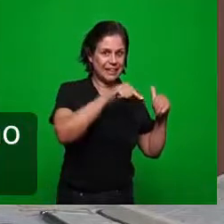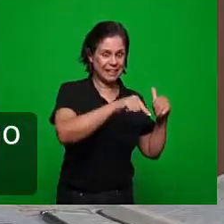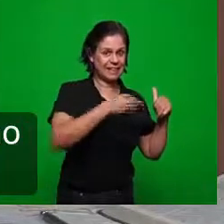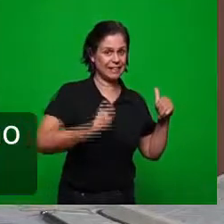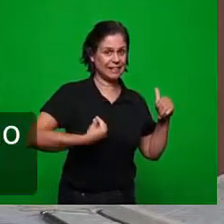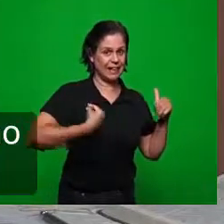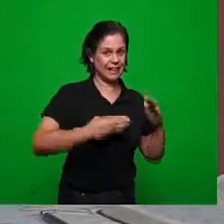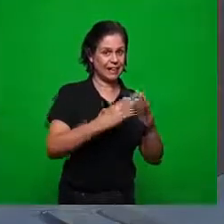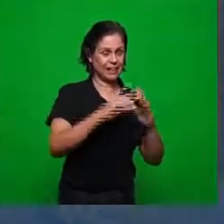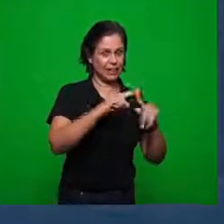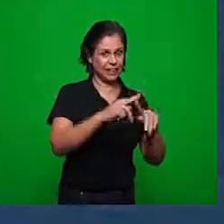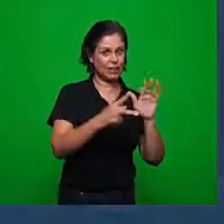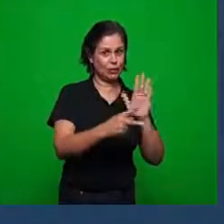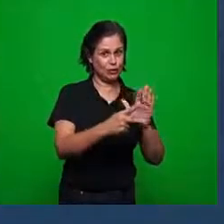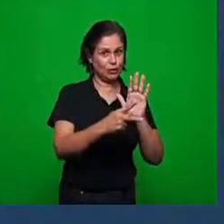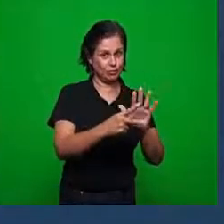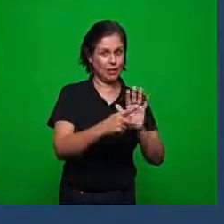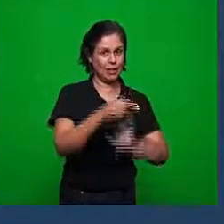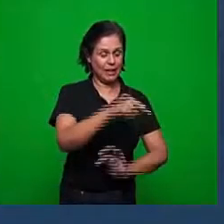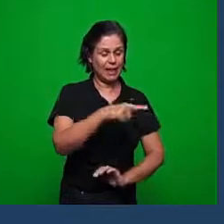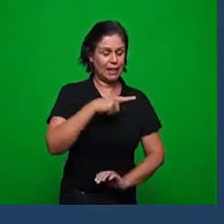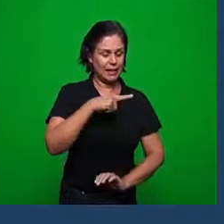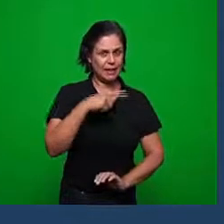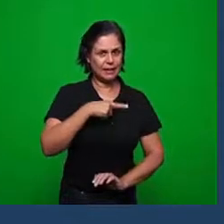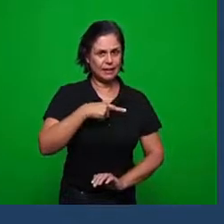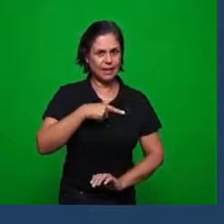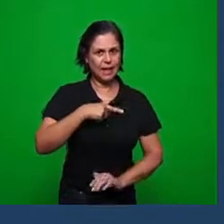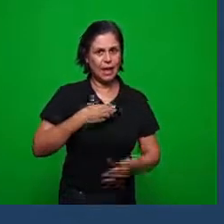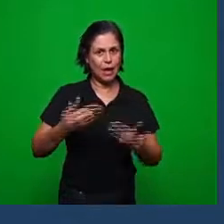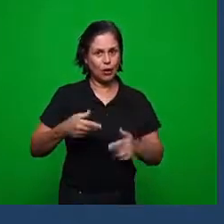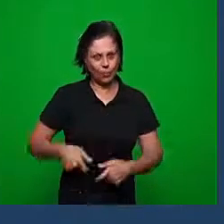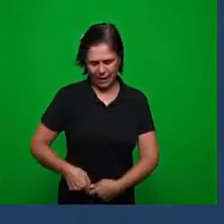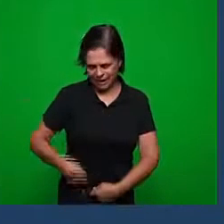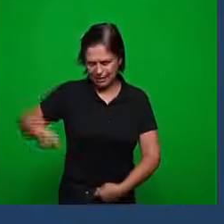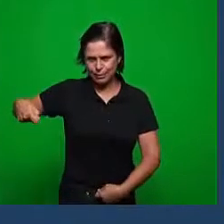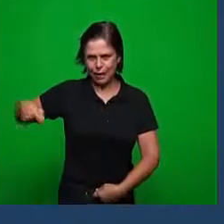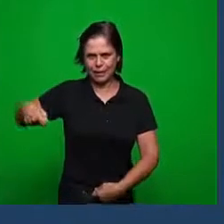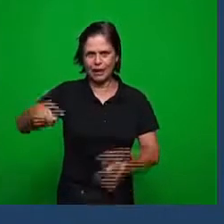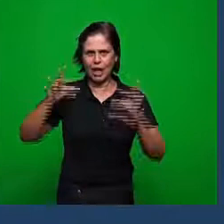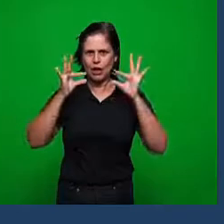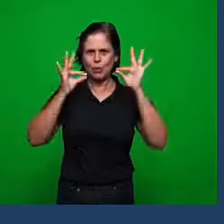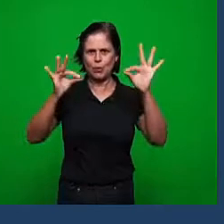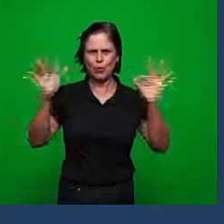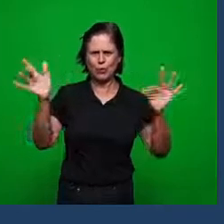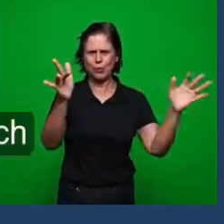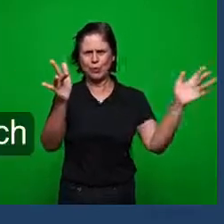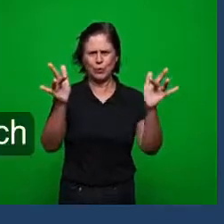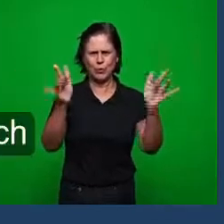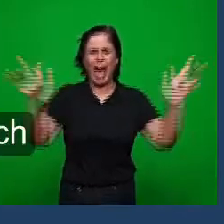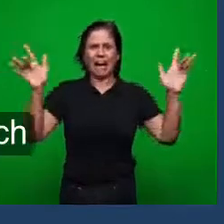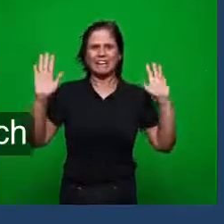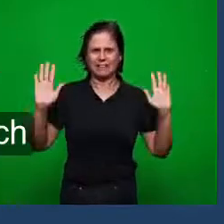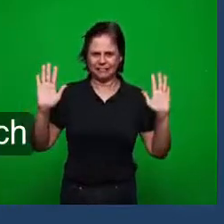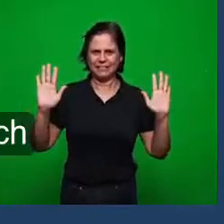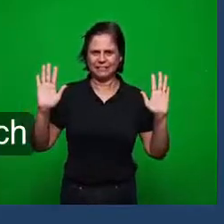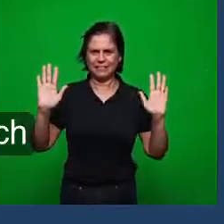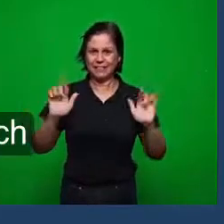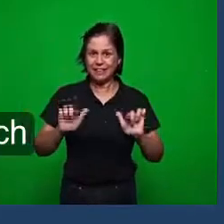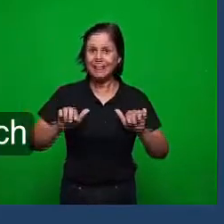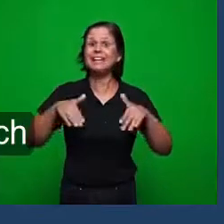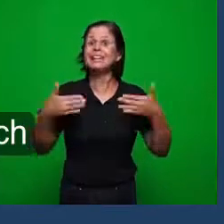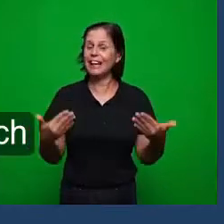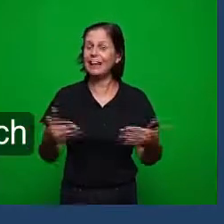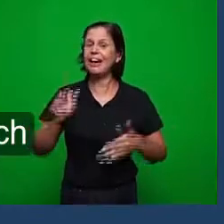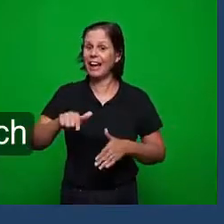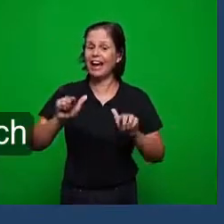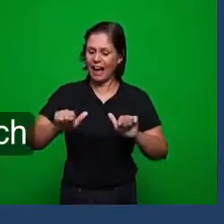diz aquele que tem a espada aguda de dois fios ou seja aqui está a operação do espírito